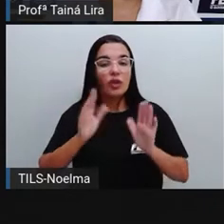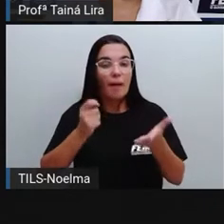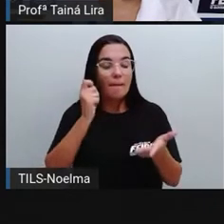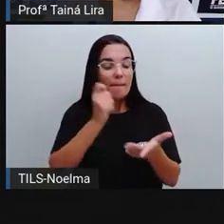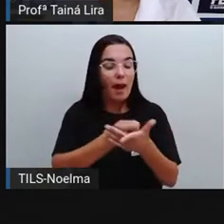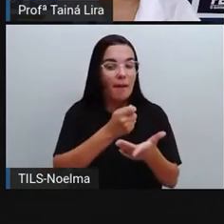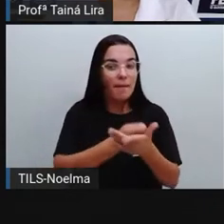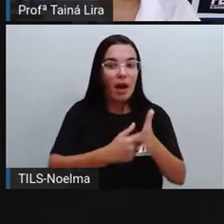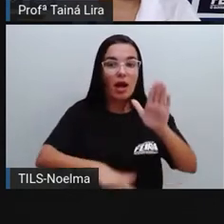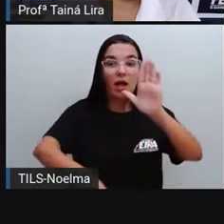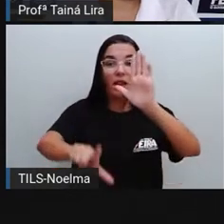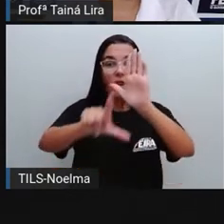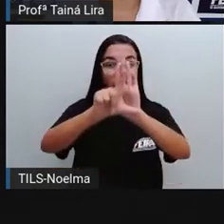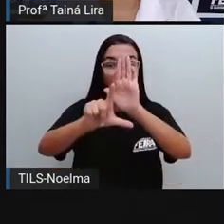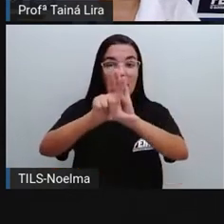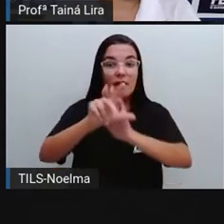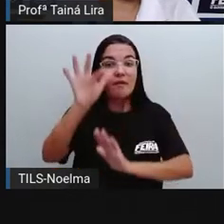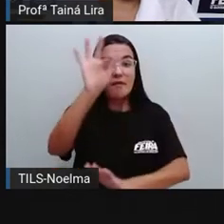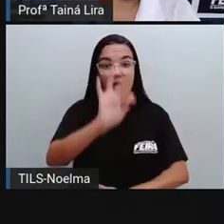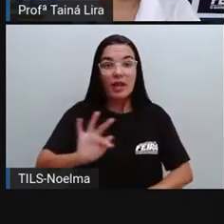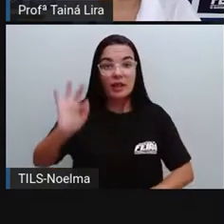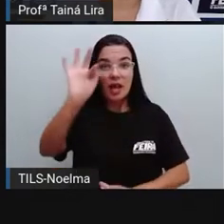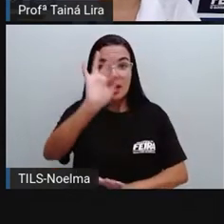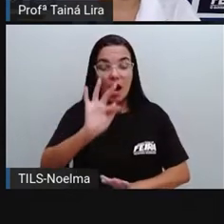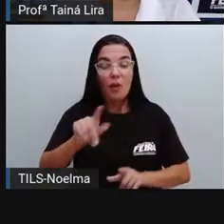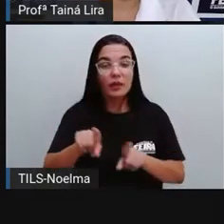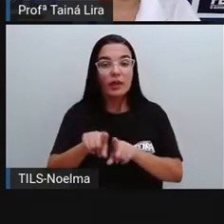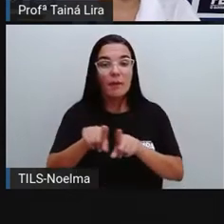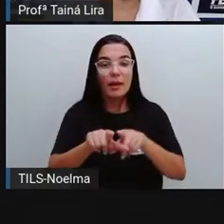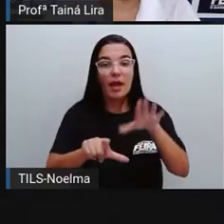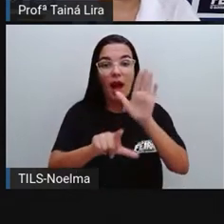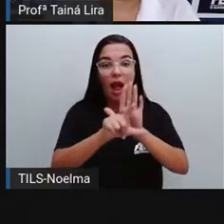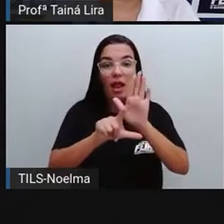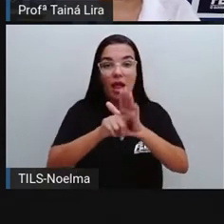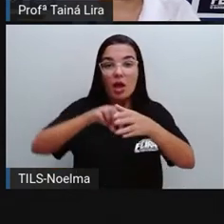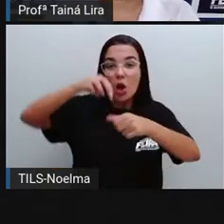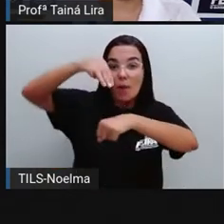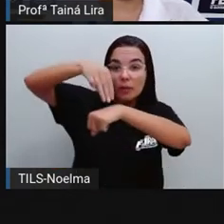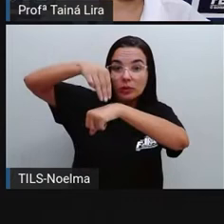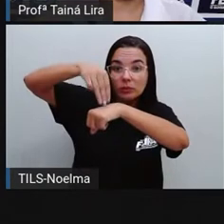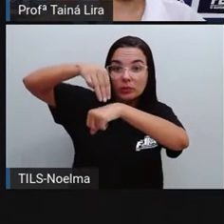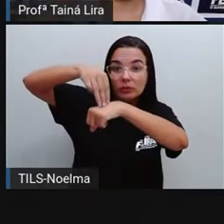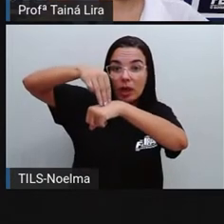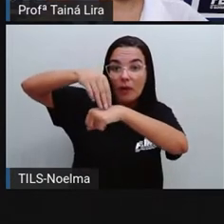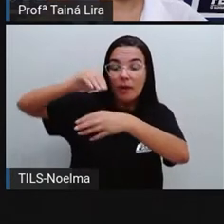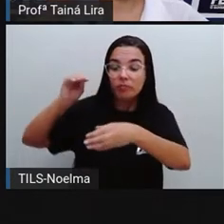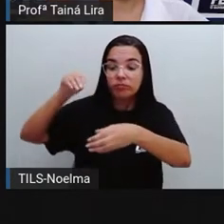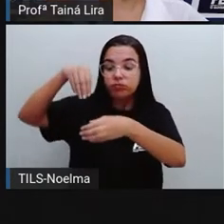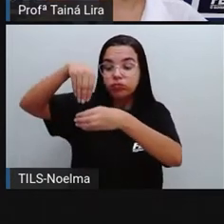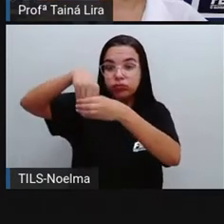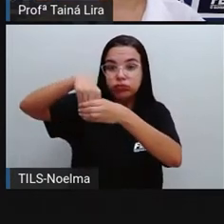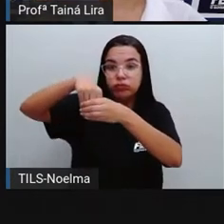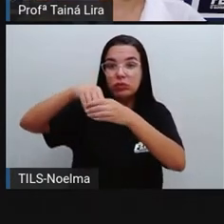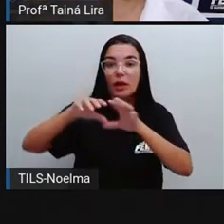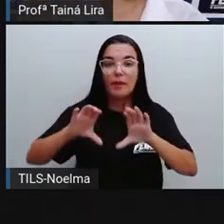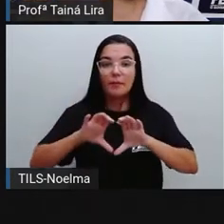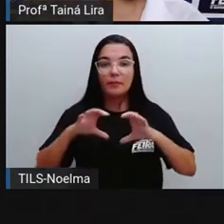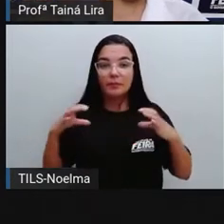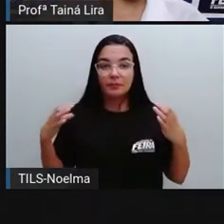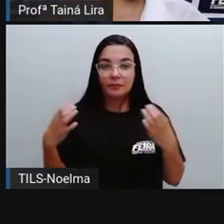pela lei orgânica do município e pelo regimento interno da Câmara Federal. Então,